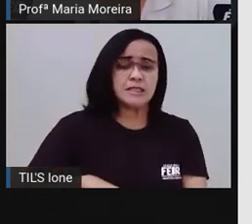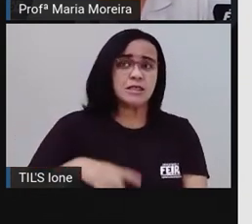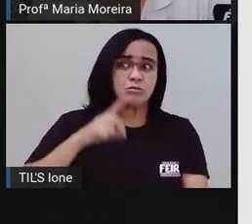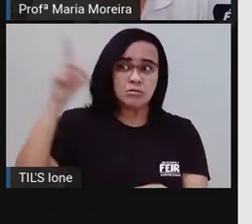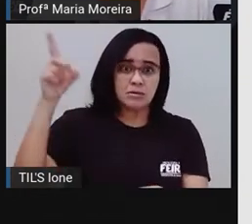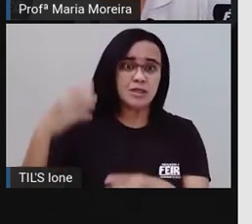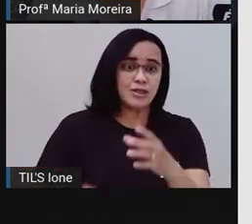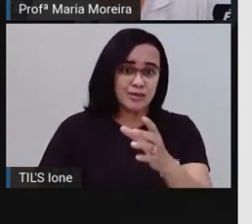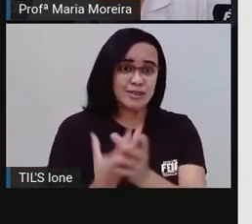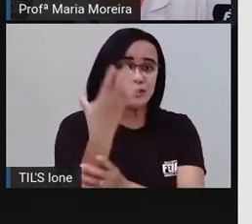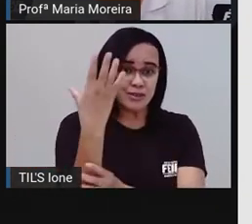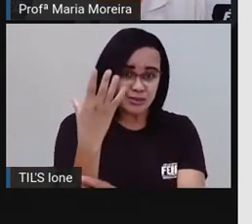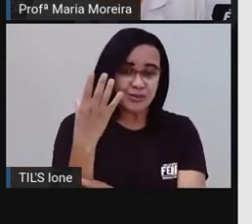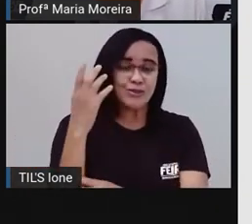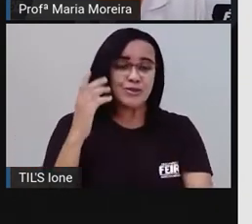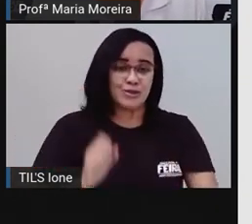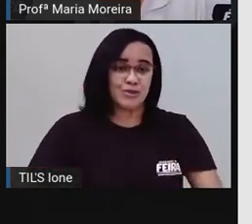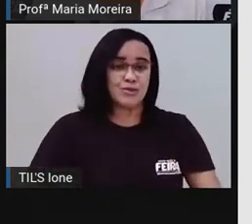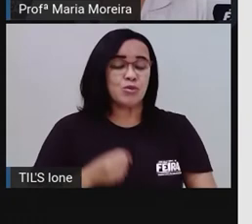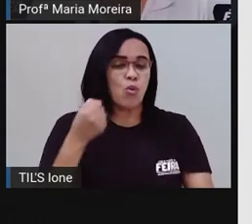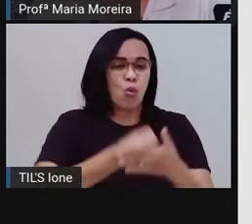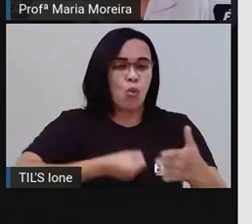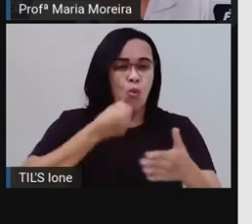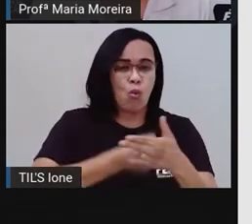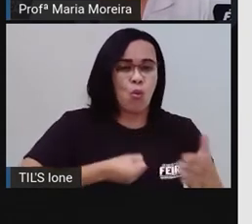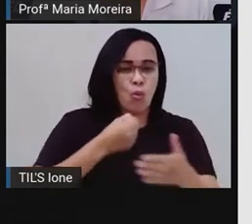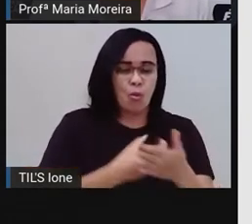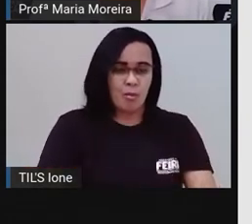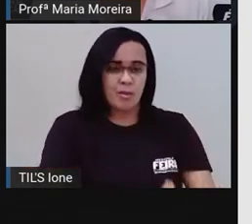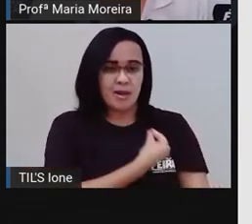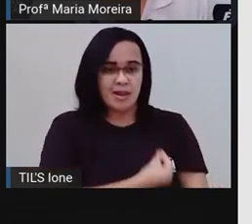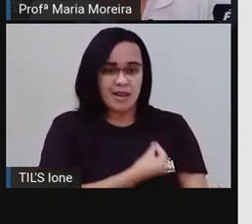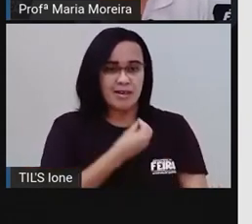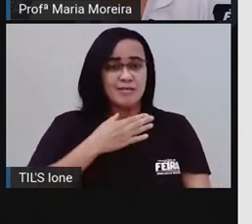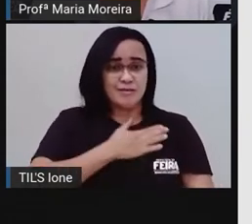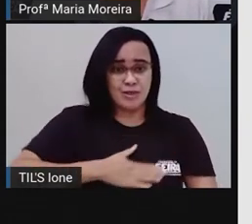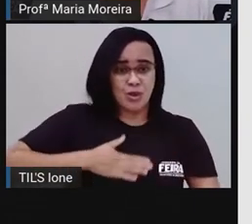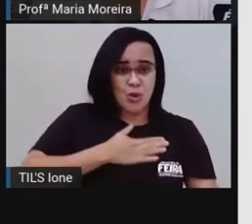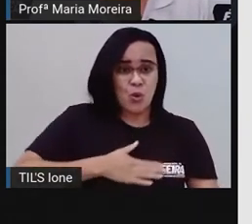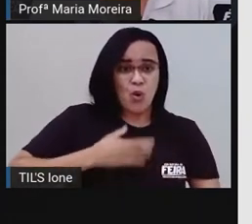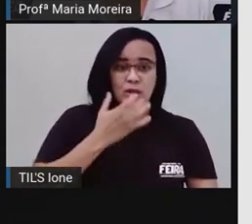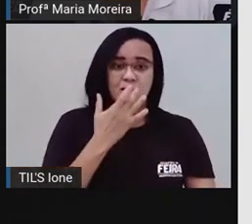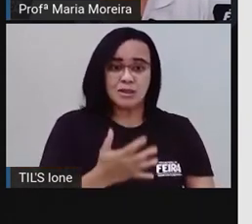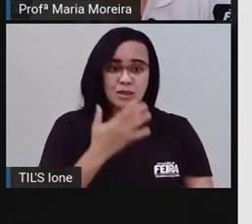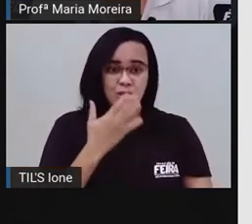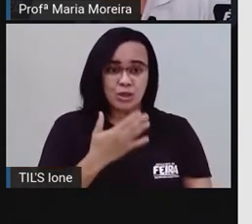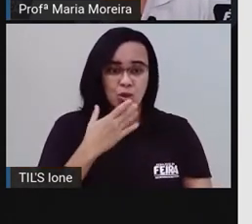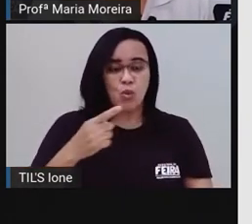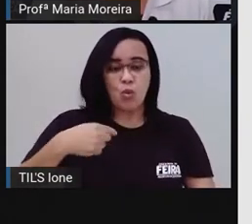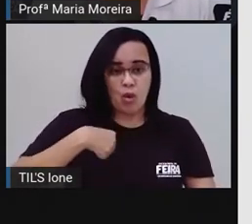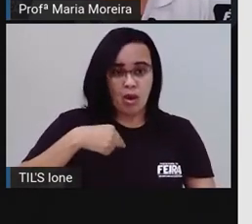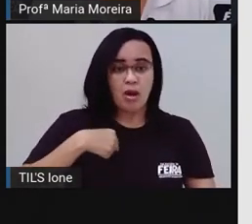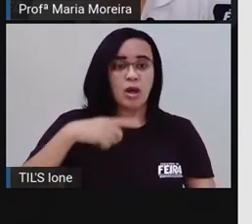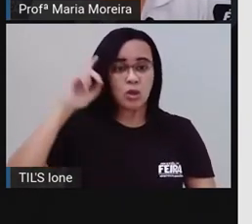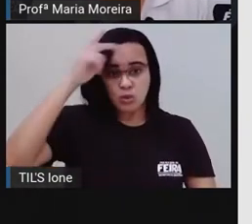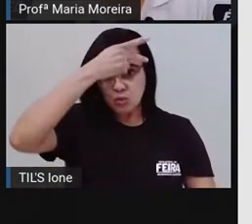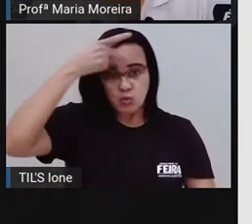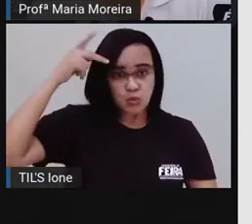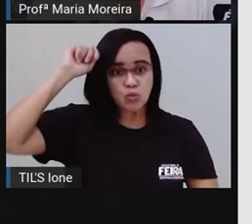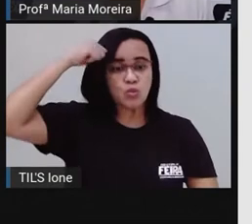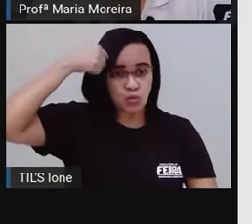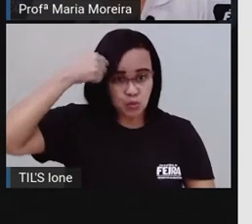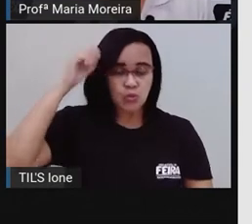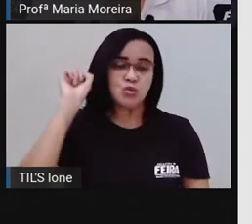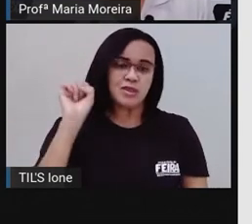cantar a liberdade, gostar dessa cor. Eu sou negro, sim. E aí a tem aqui os